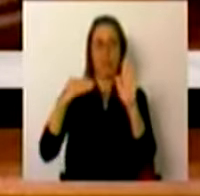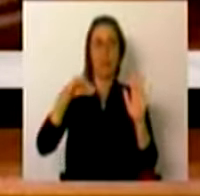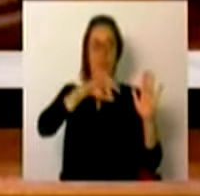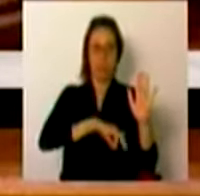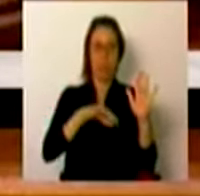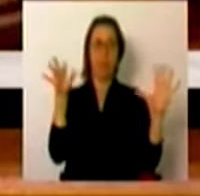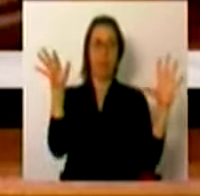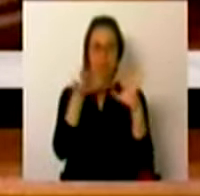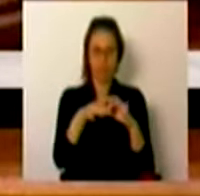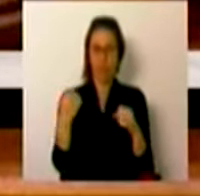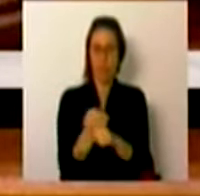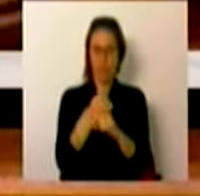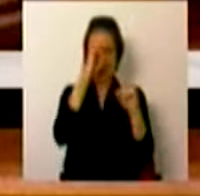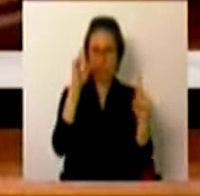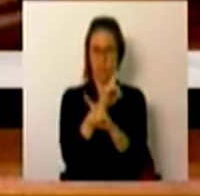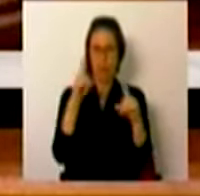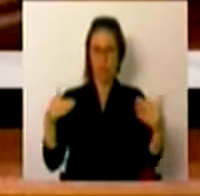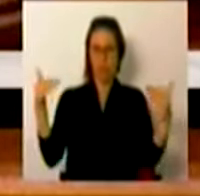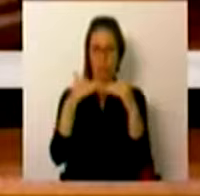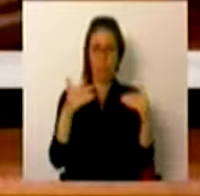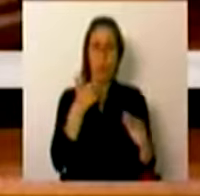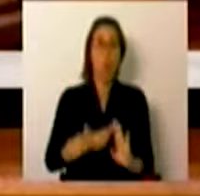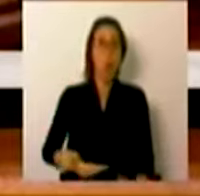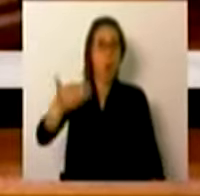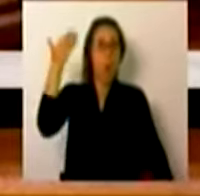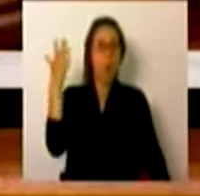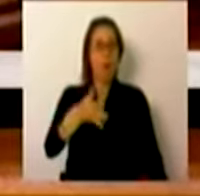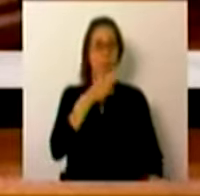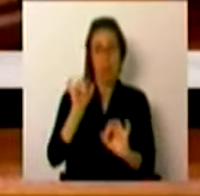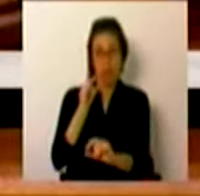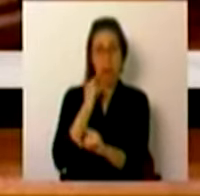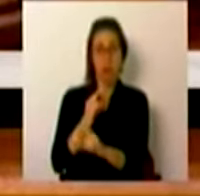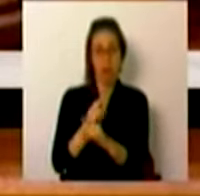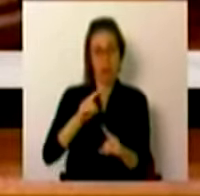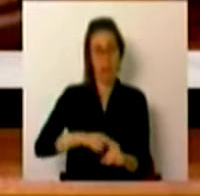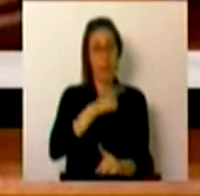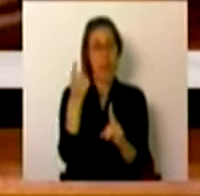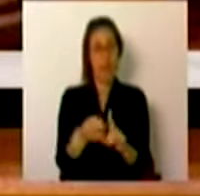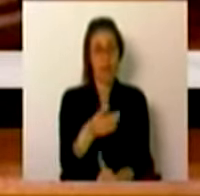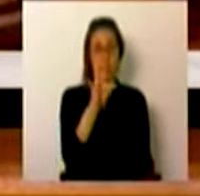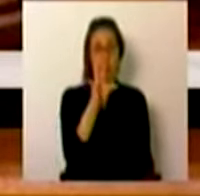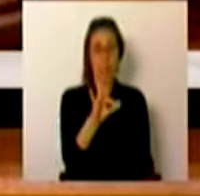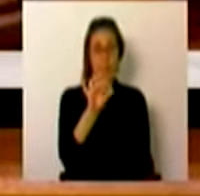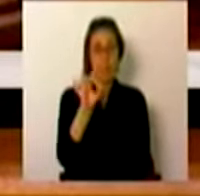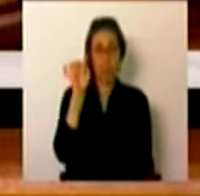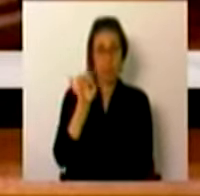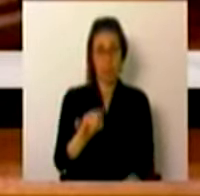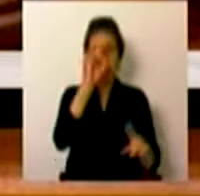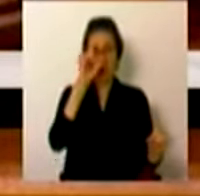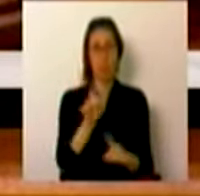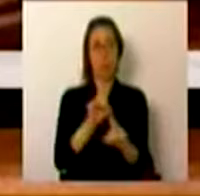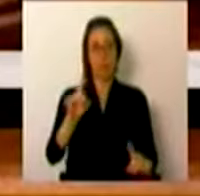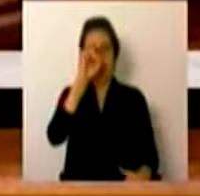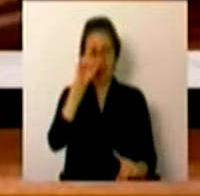corresponder à função de professores, que há muito era já a sua. Este ano, mais de 46 mil docentes